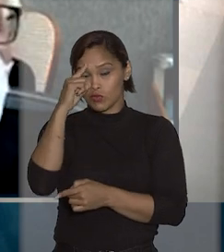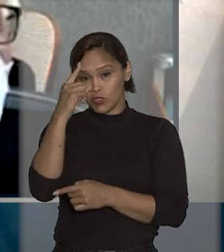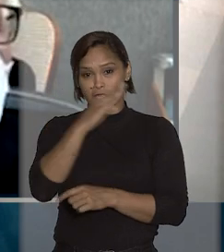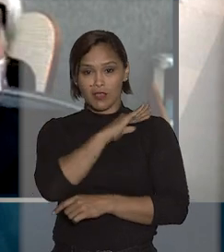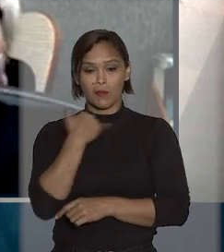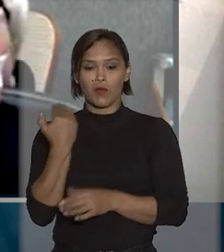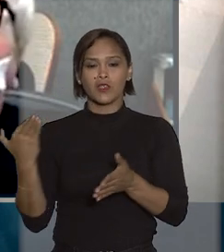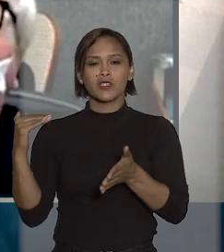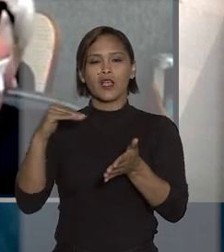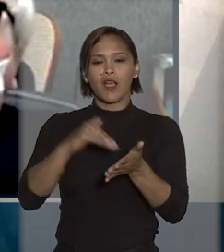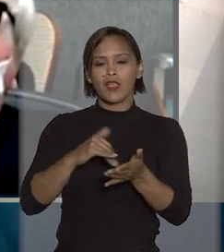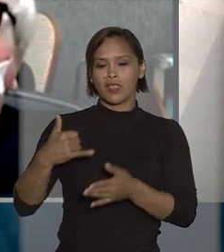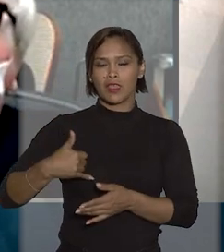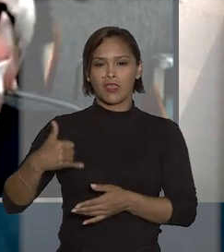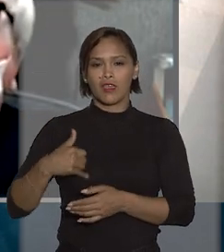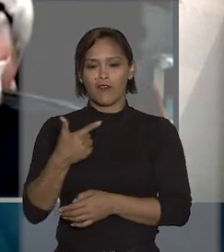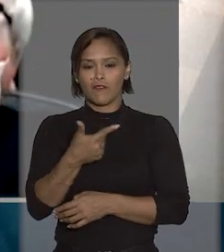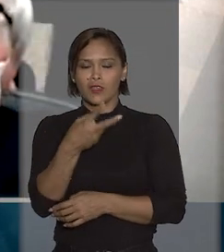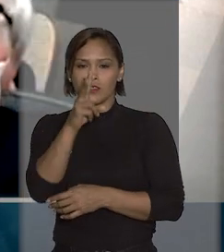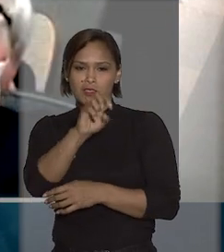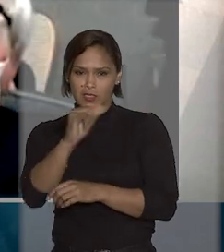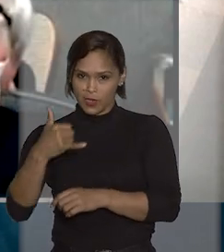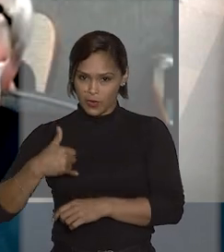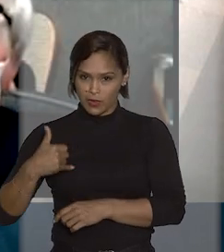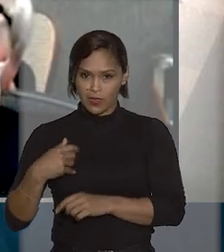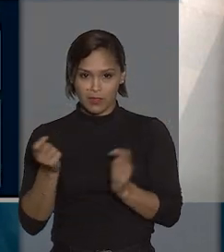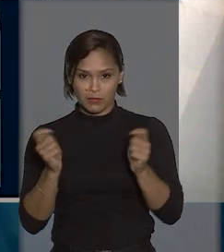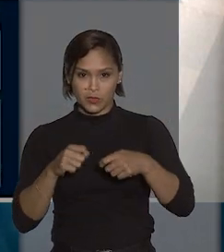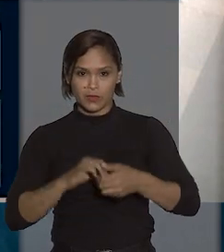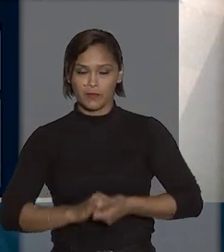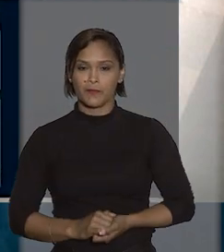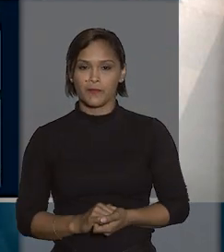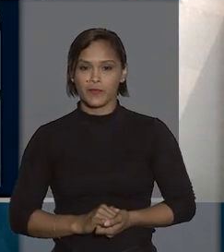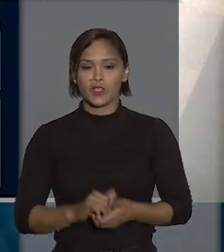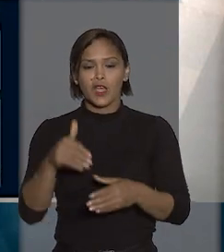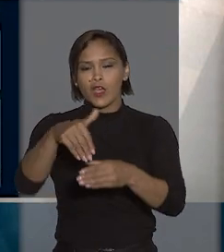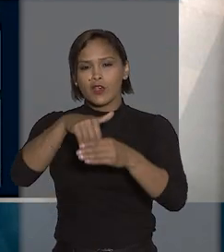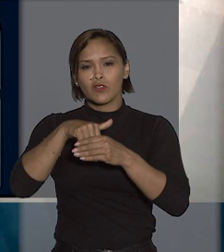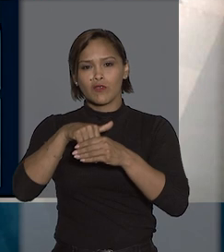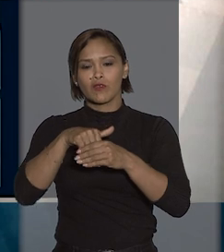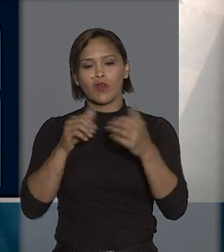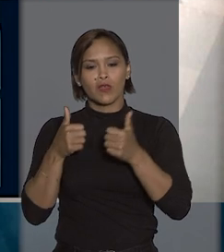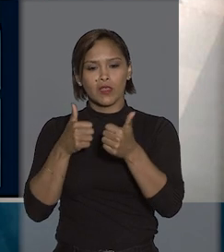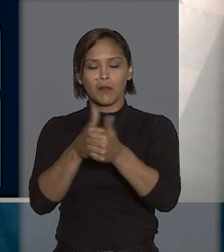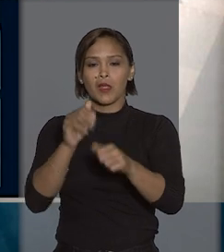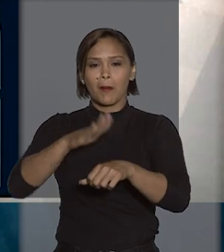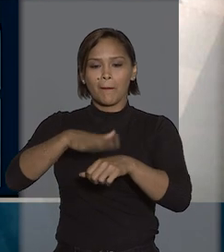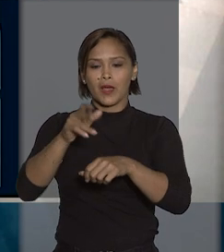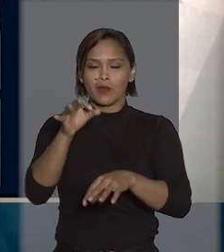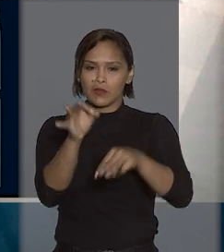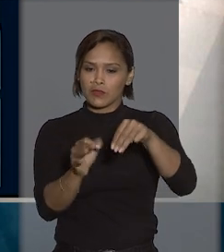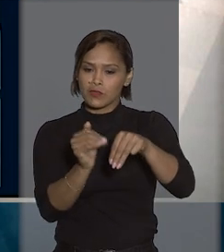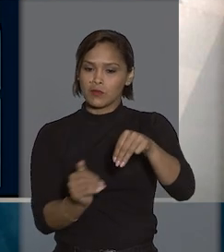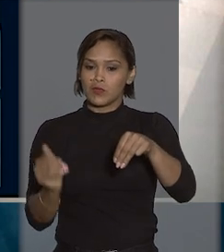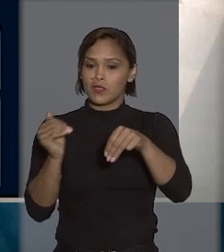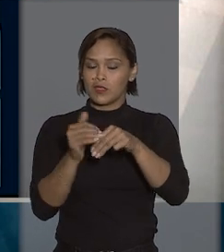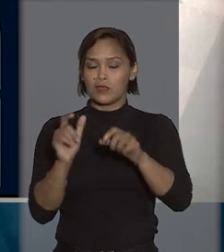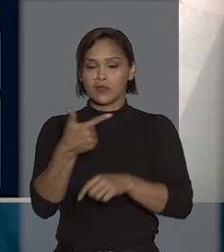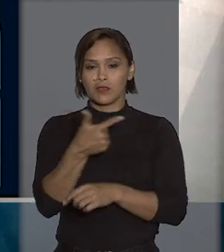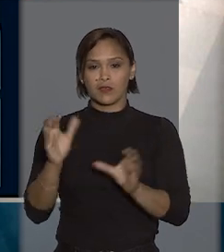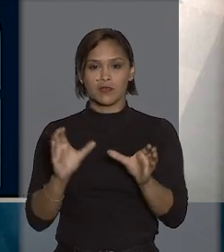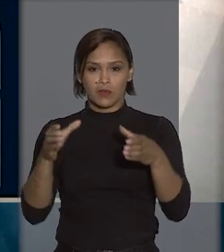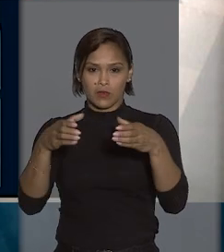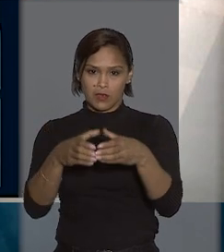óbito até o momento em que completem 25 anos de idade. No voto, acompanhado pela maioria dos ministros da